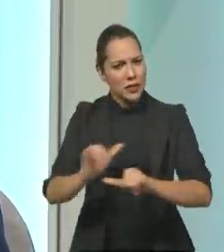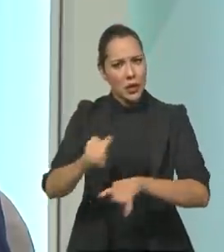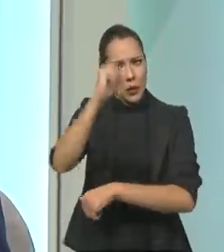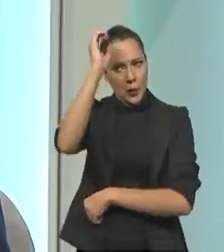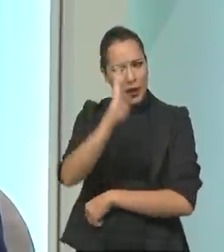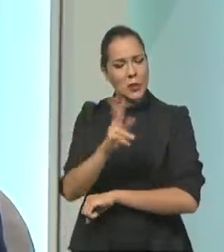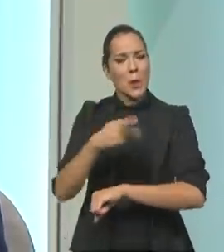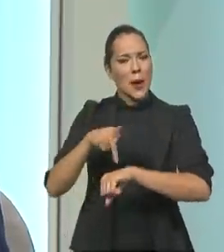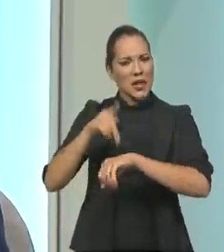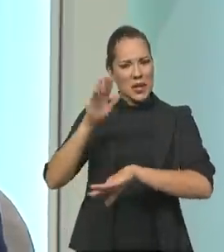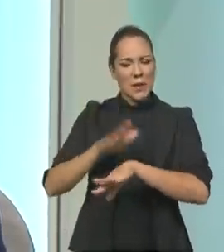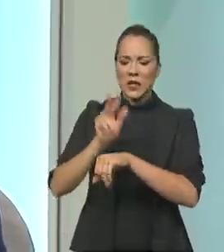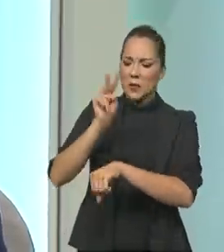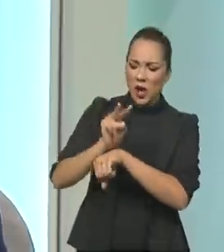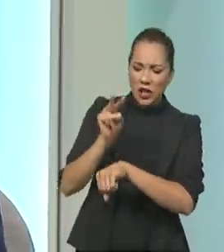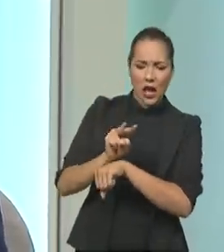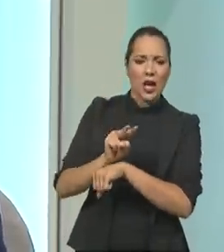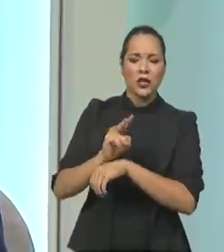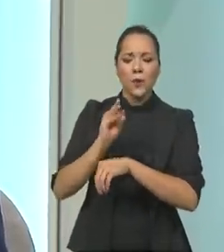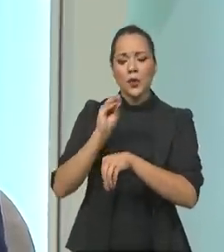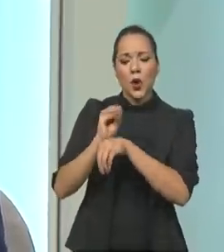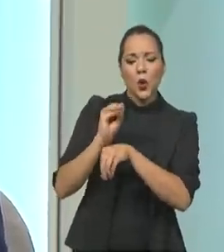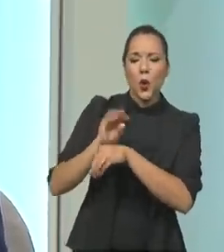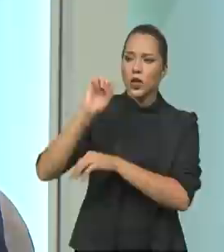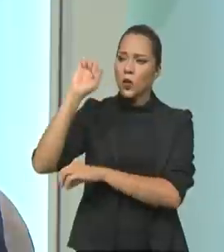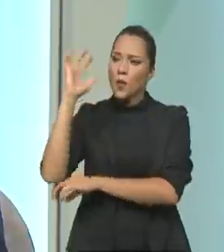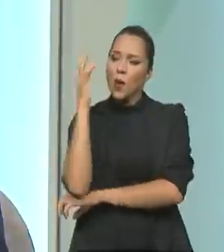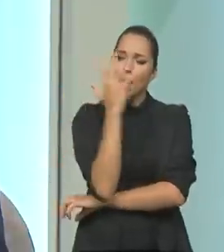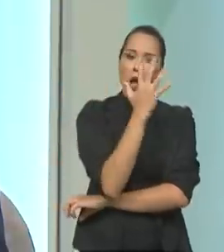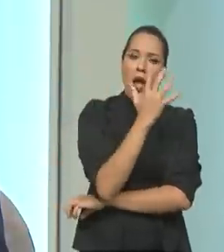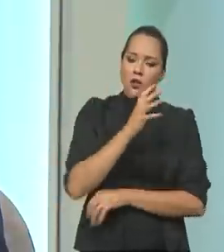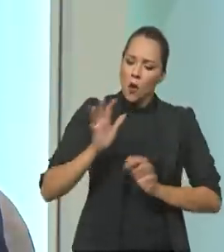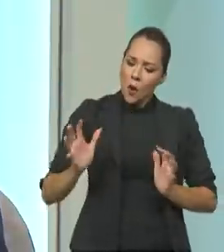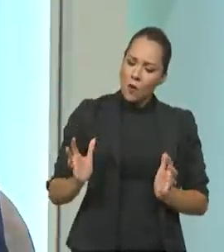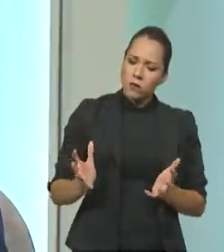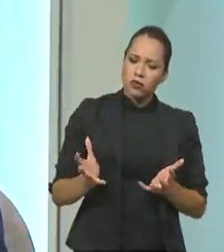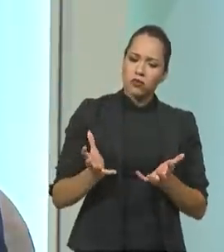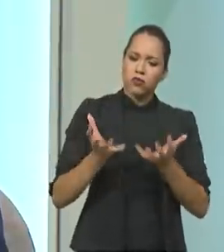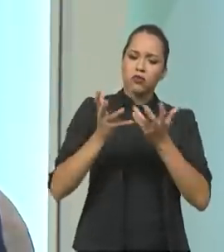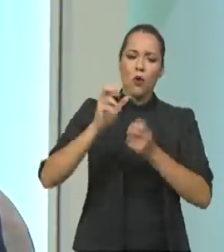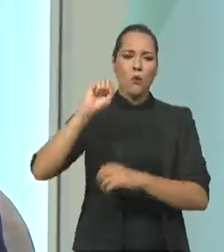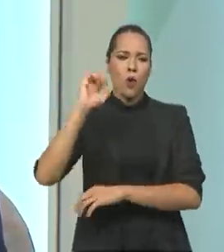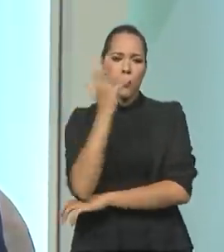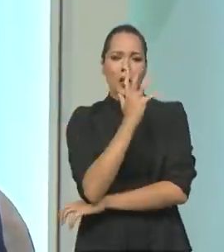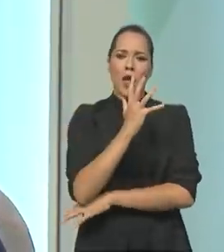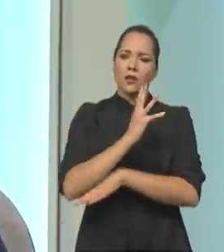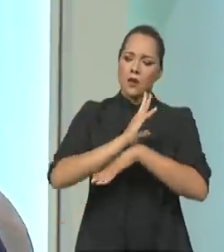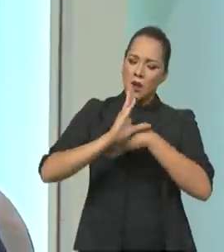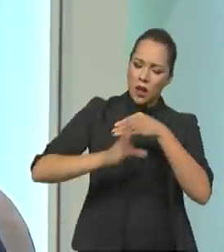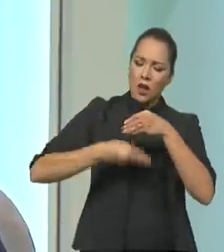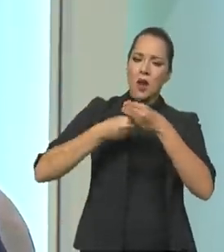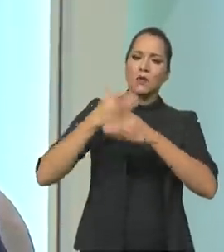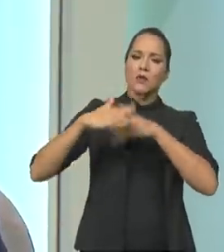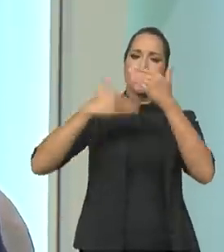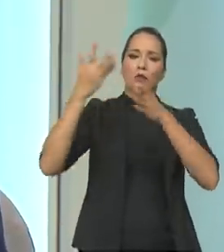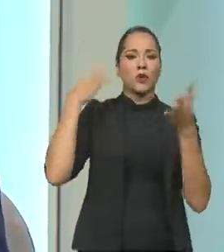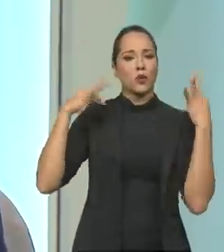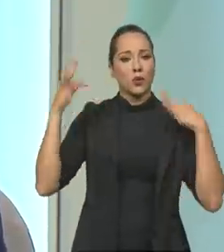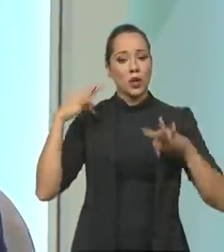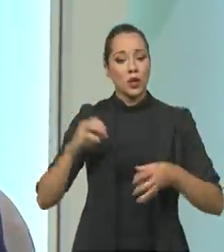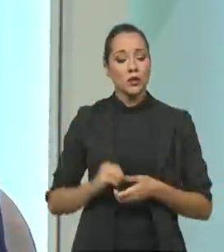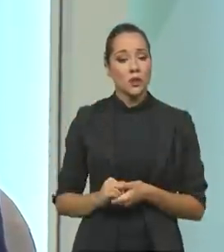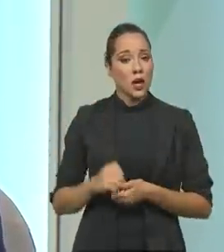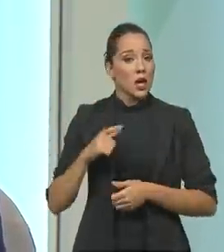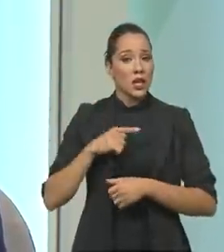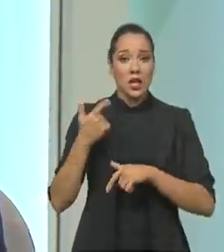Brasil é um país que preserva, que cuida do meio ambiente, que faz o meio ambiente um fator agregador de desenvolvimento para o turismo. E que